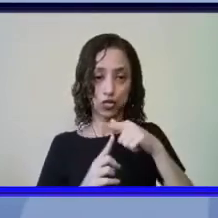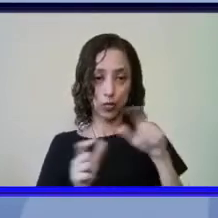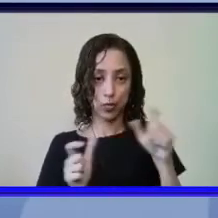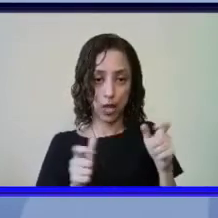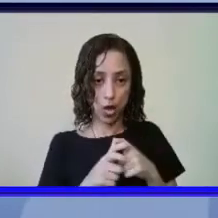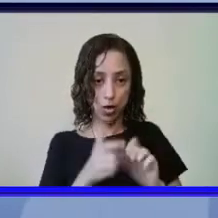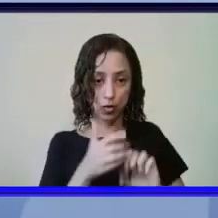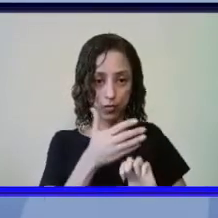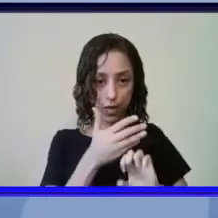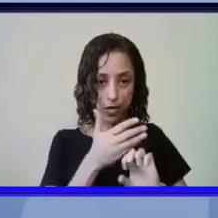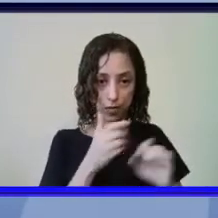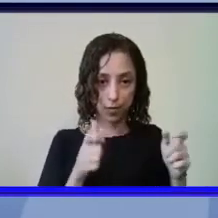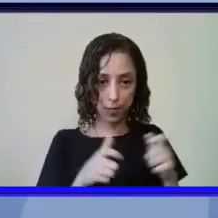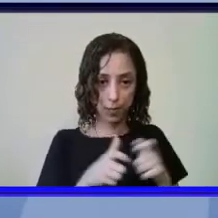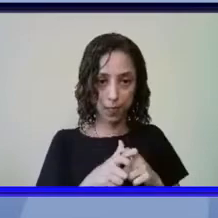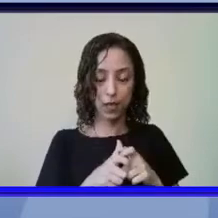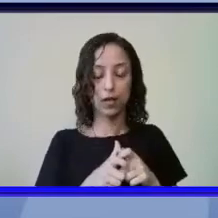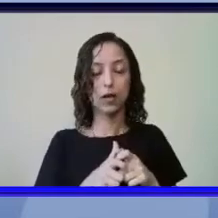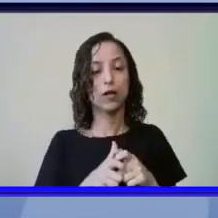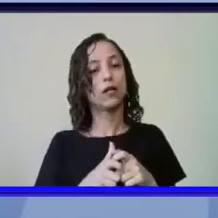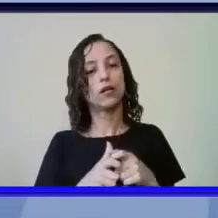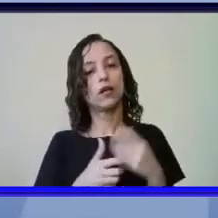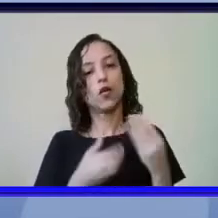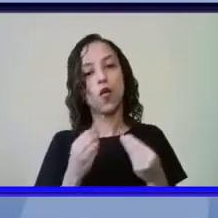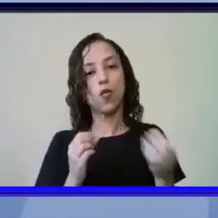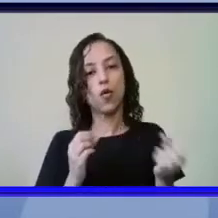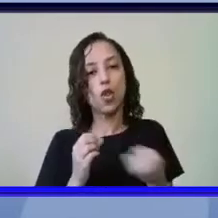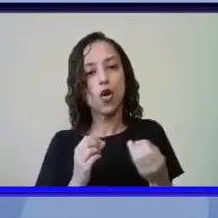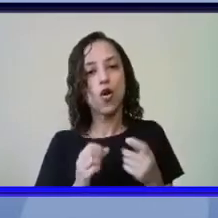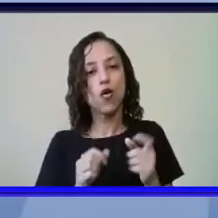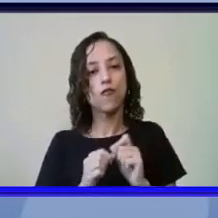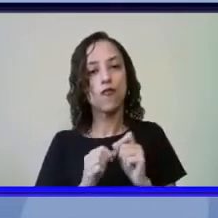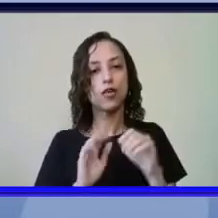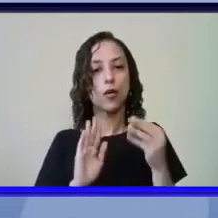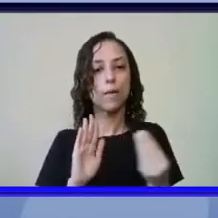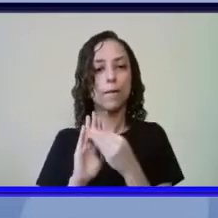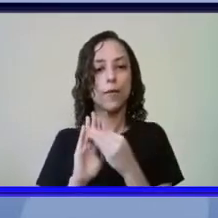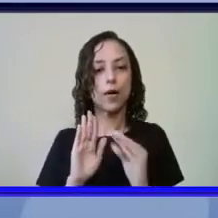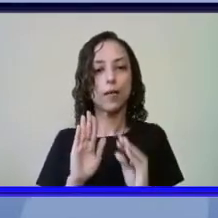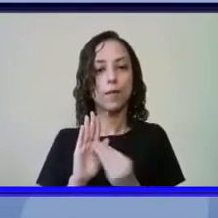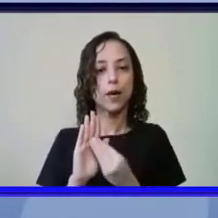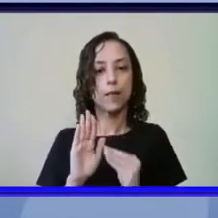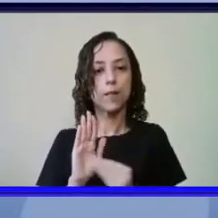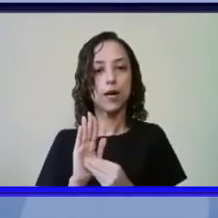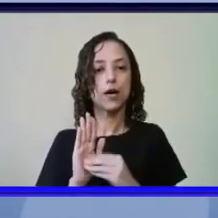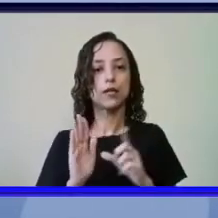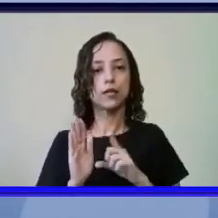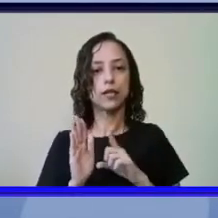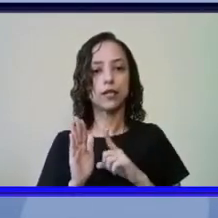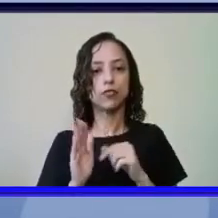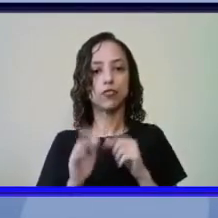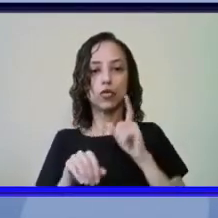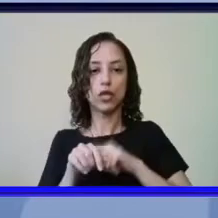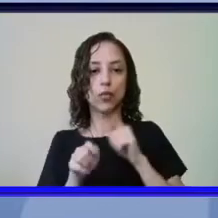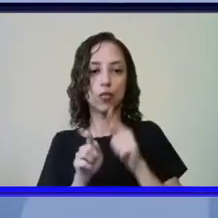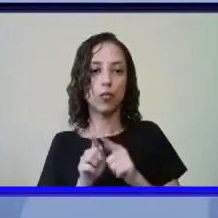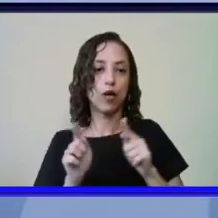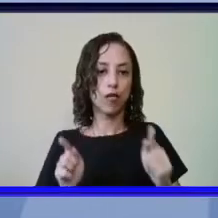as atualizações são feitas a um intervalos maiores